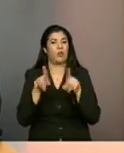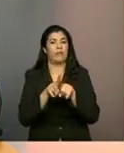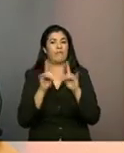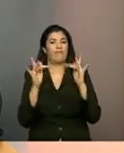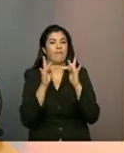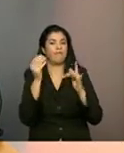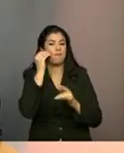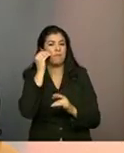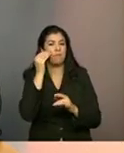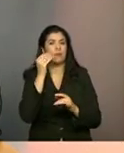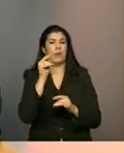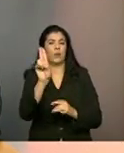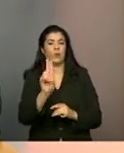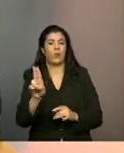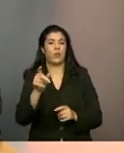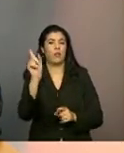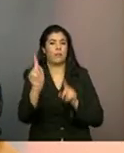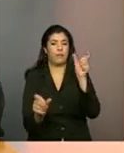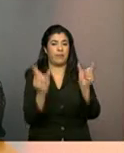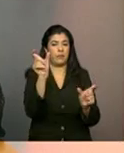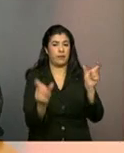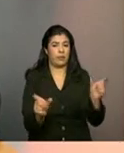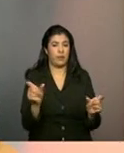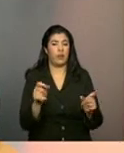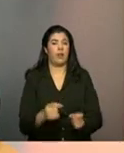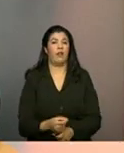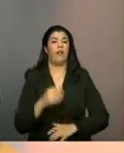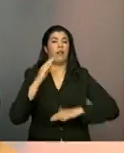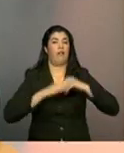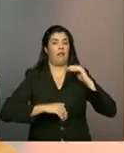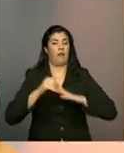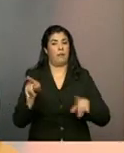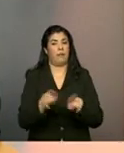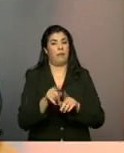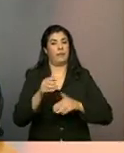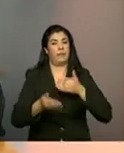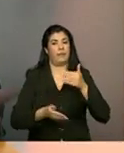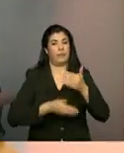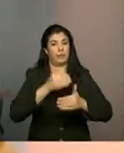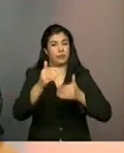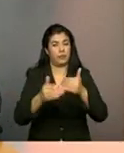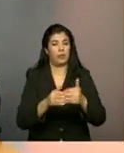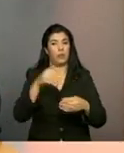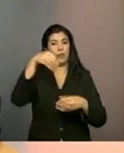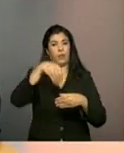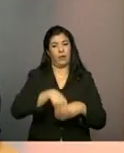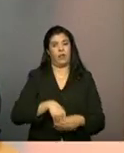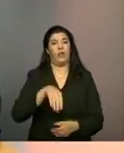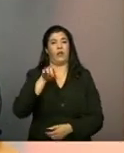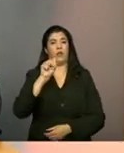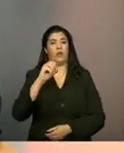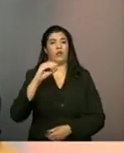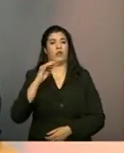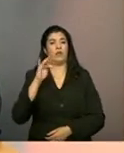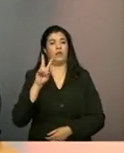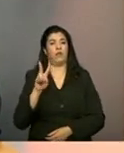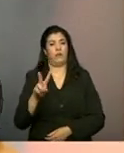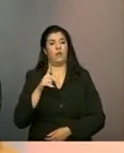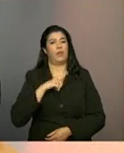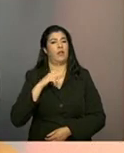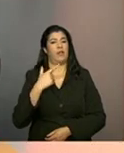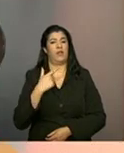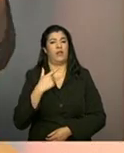usuários. As ações que são desenvolvidas no serviço de convivência, elas não são,